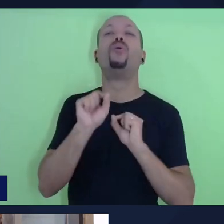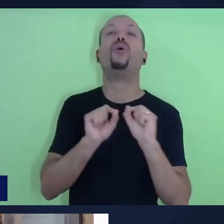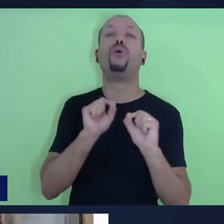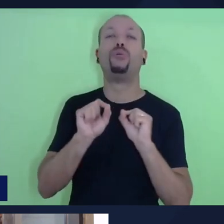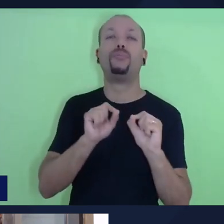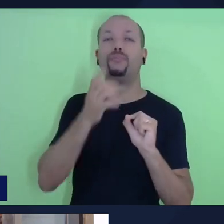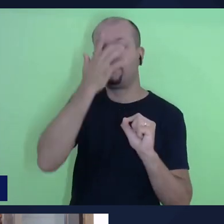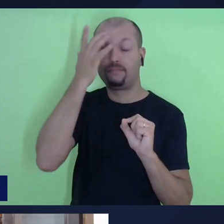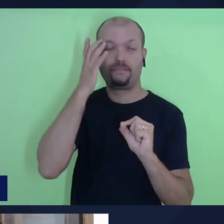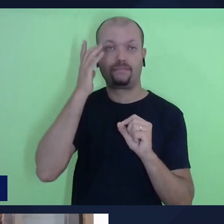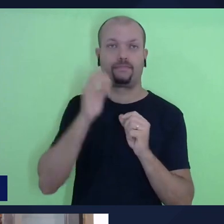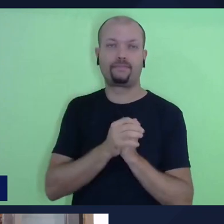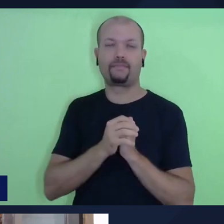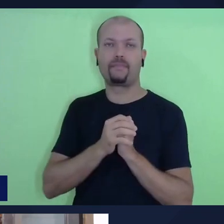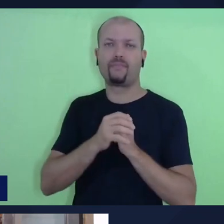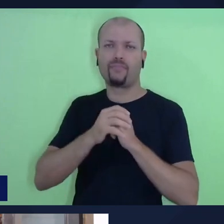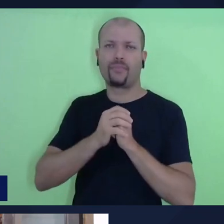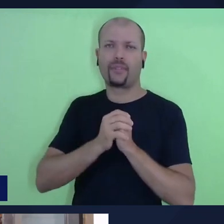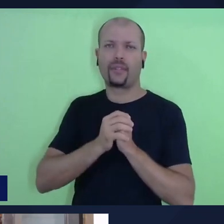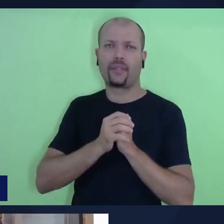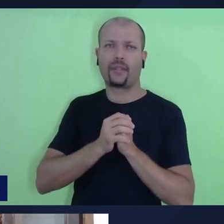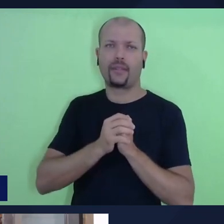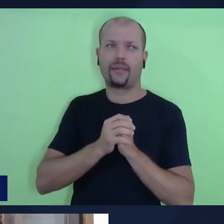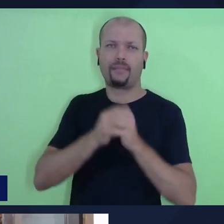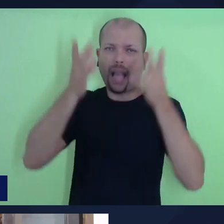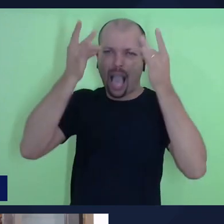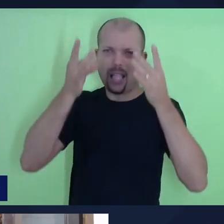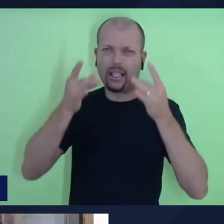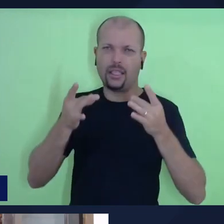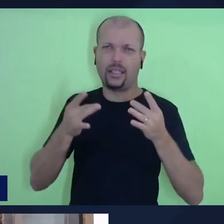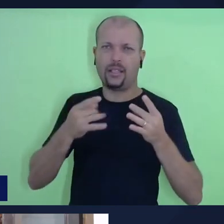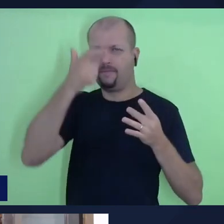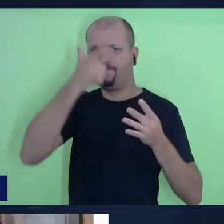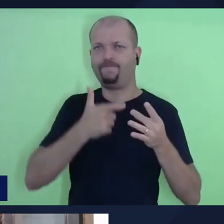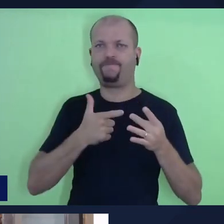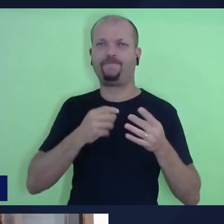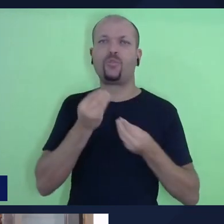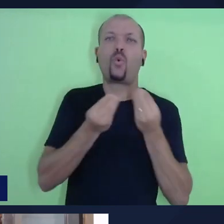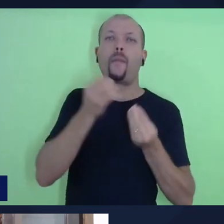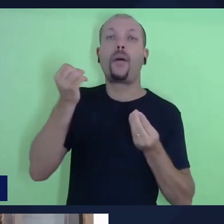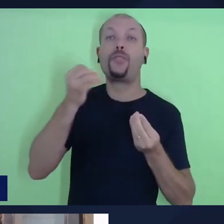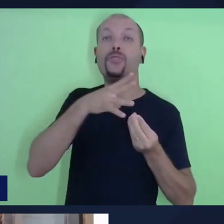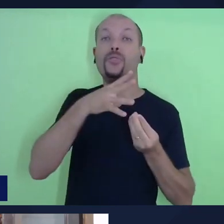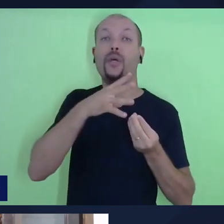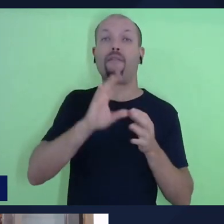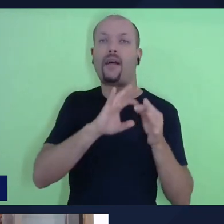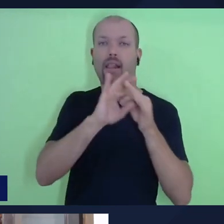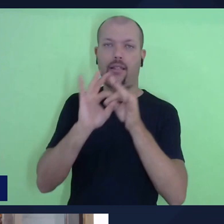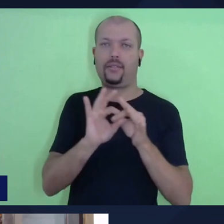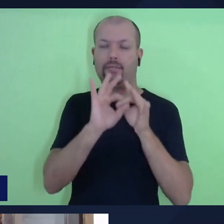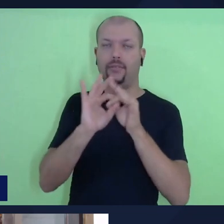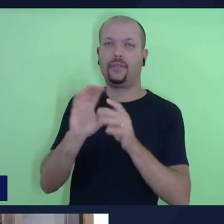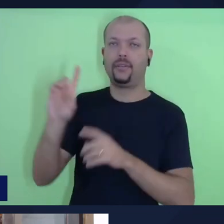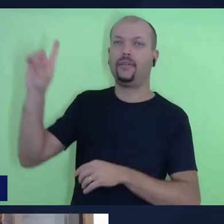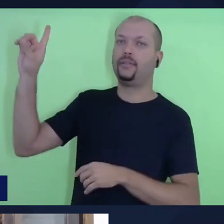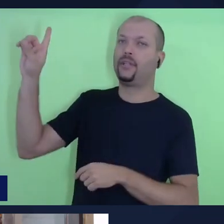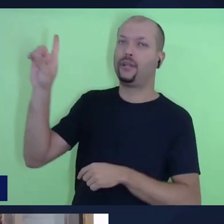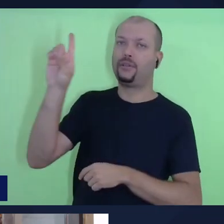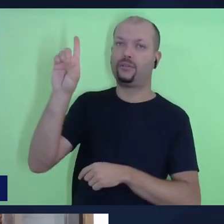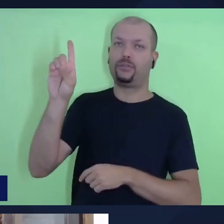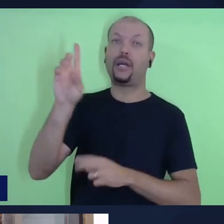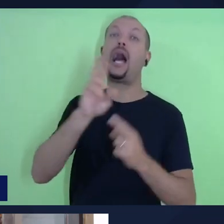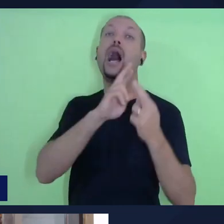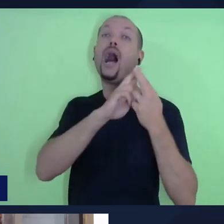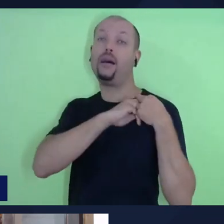características do que a gente entenderia como a nova aliança, em que Deus se responsabiliza